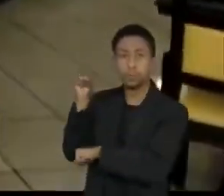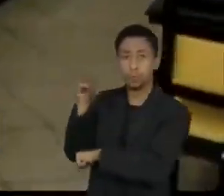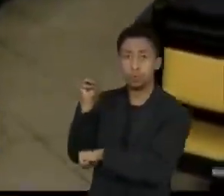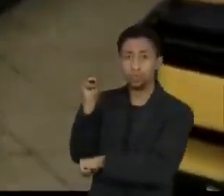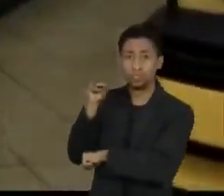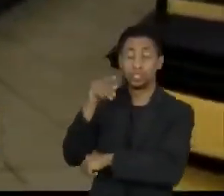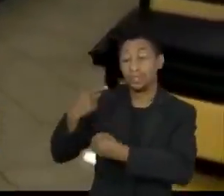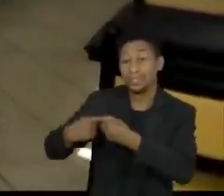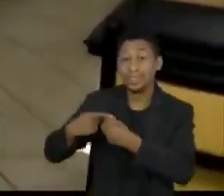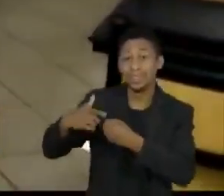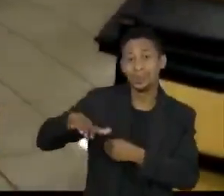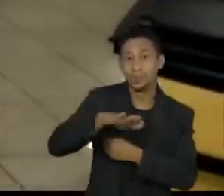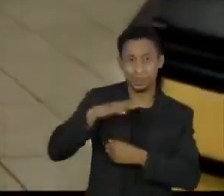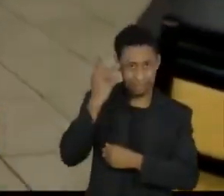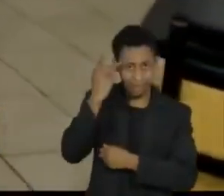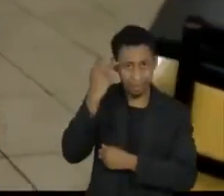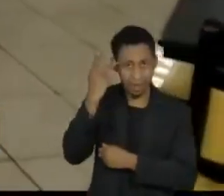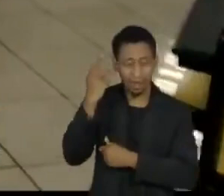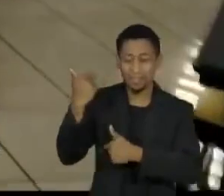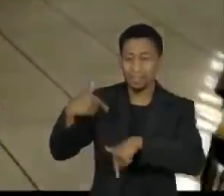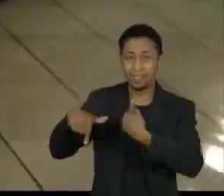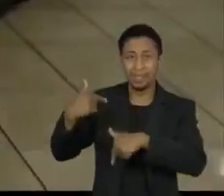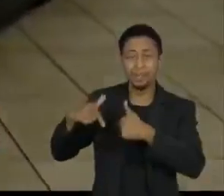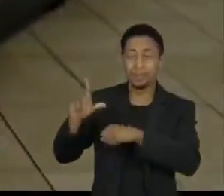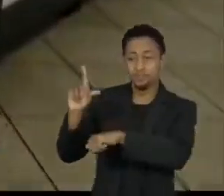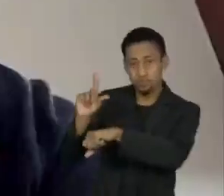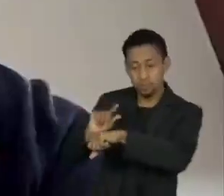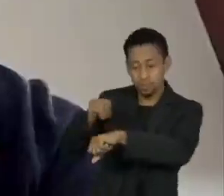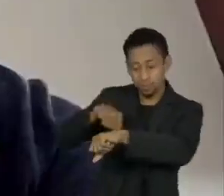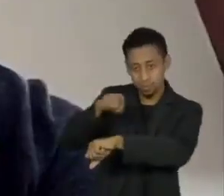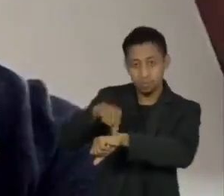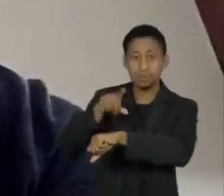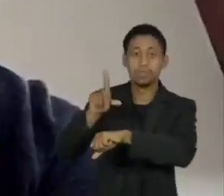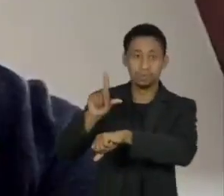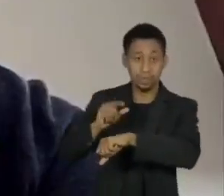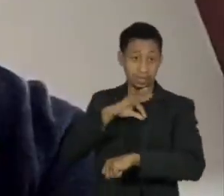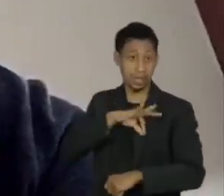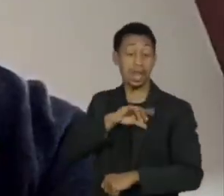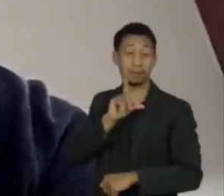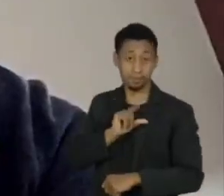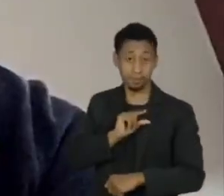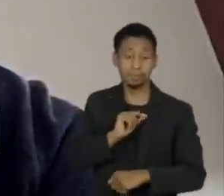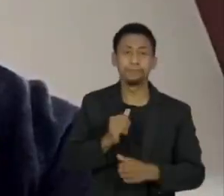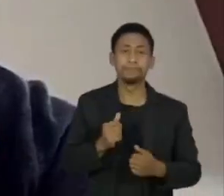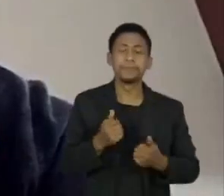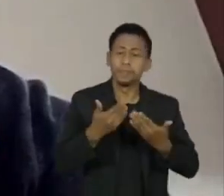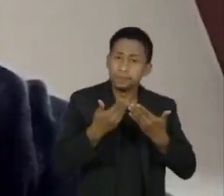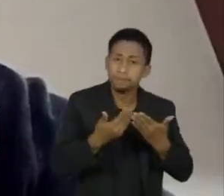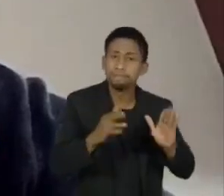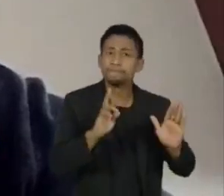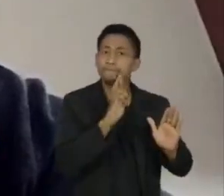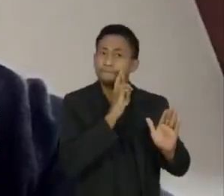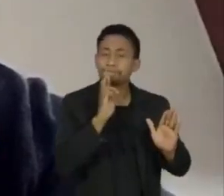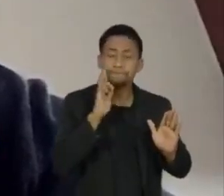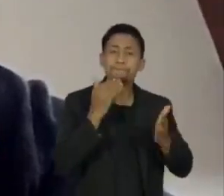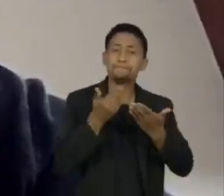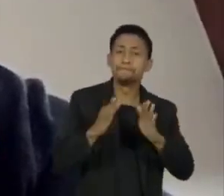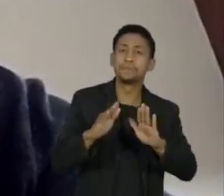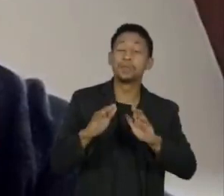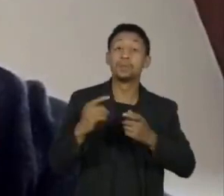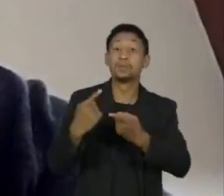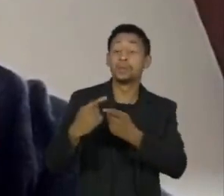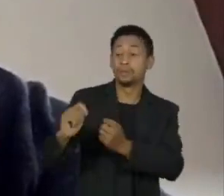interior paulista, tiveram a jornada de trabalho e o salário reduzidos. Nós estamos aqui de portas abertas porque esse programa ajudou a manter